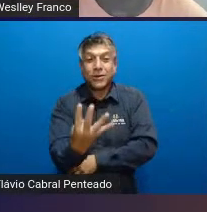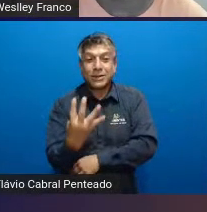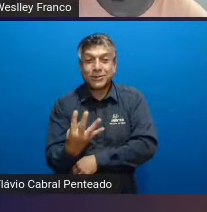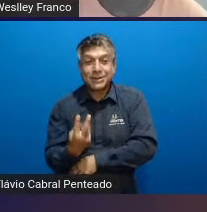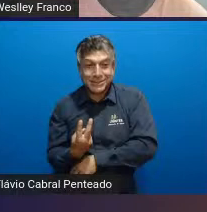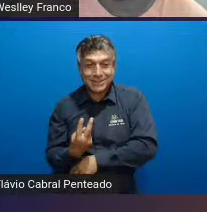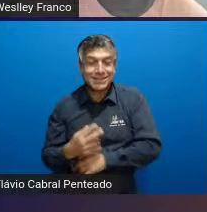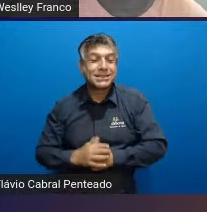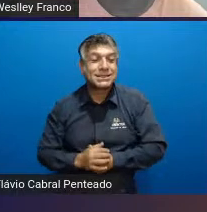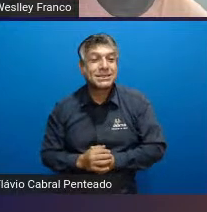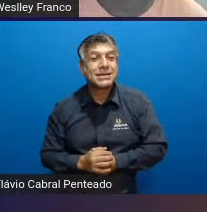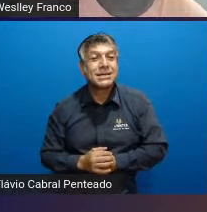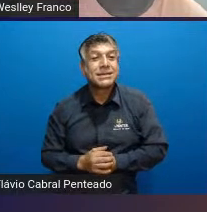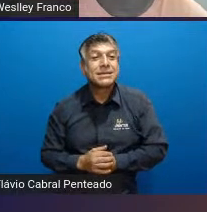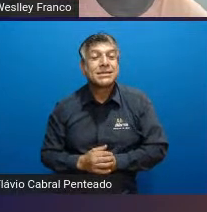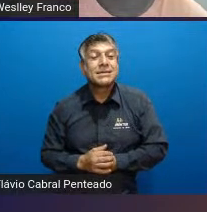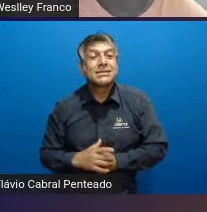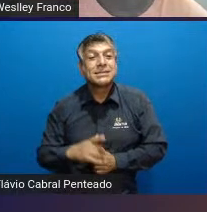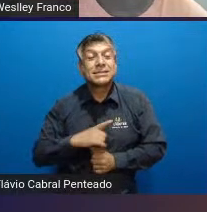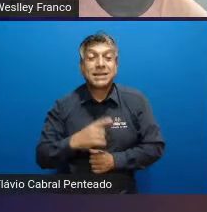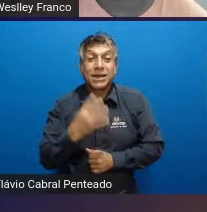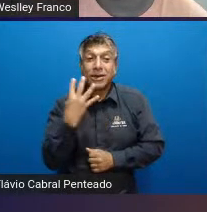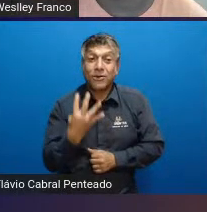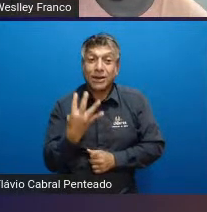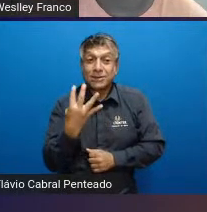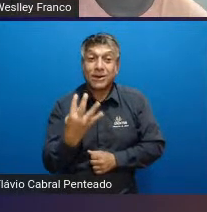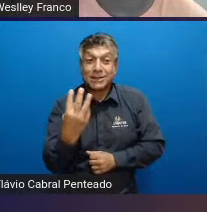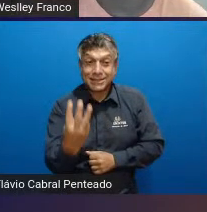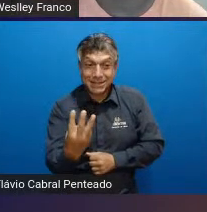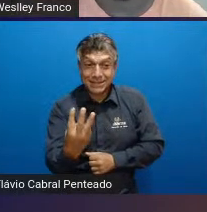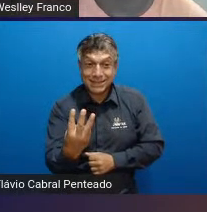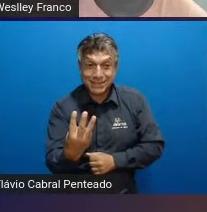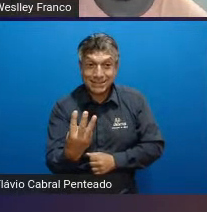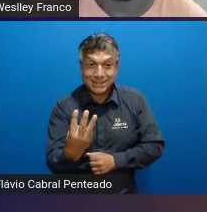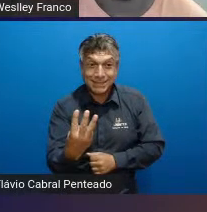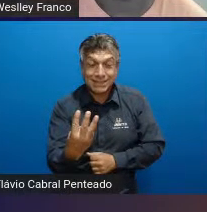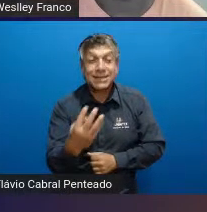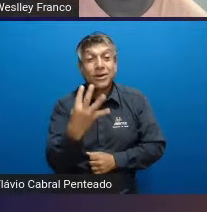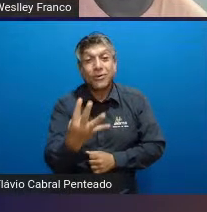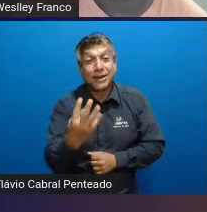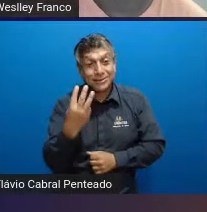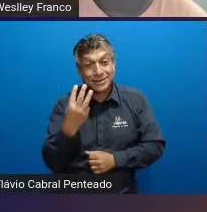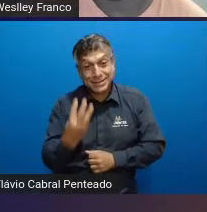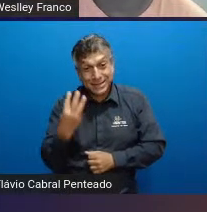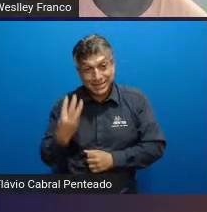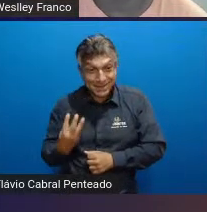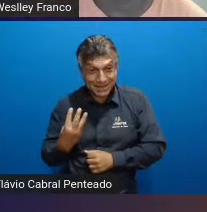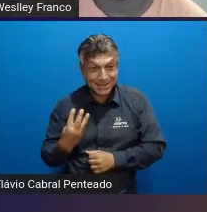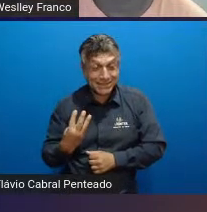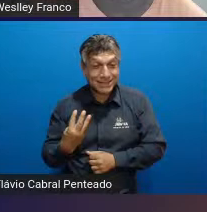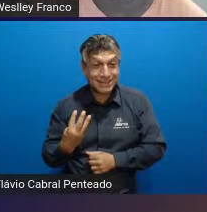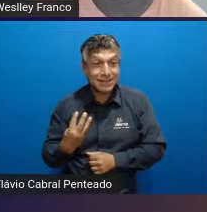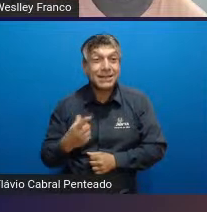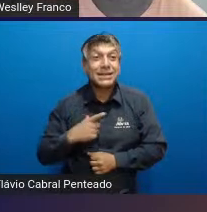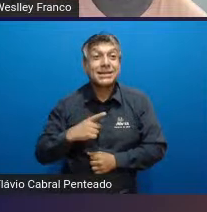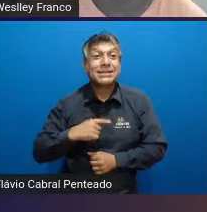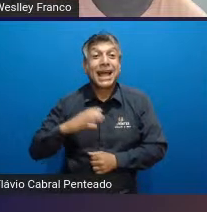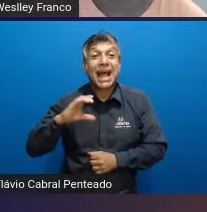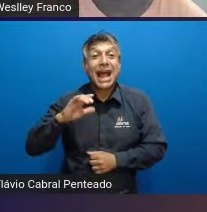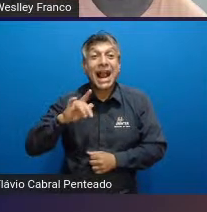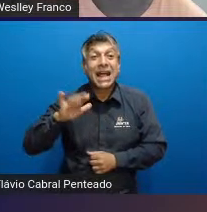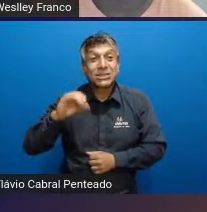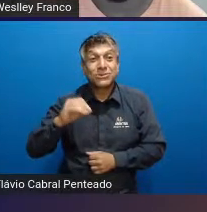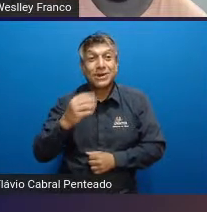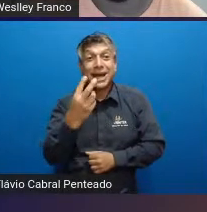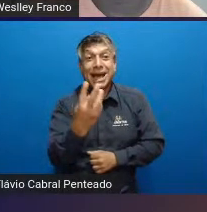temos o sistema 4-4-3 o sistema 4-3-3 e os clássicos 3-5-2